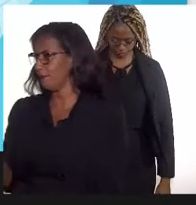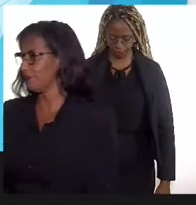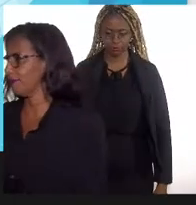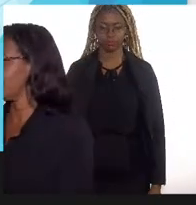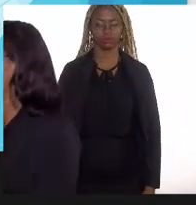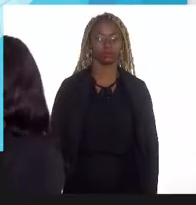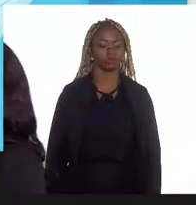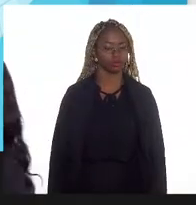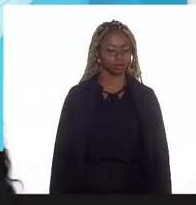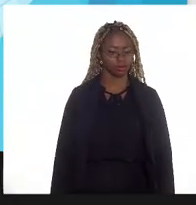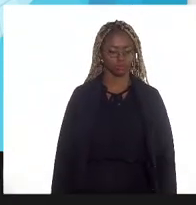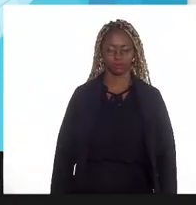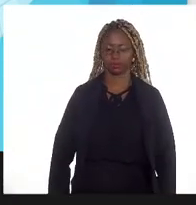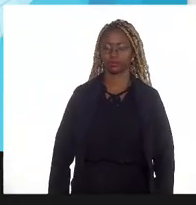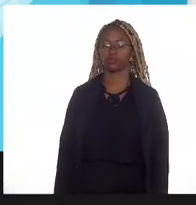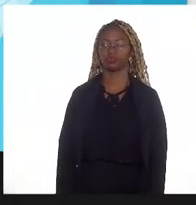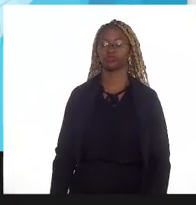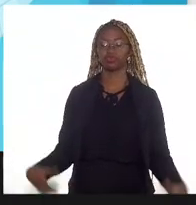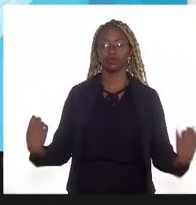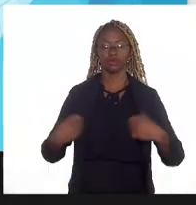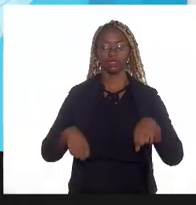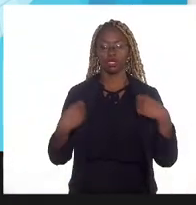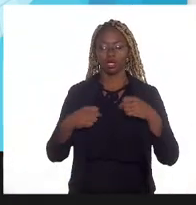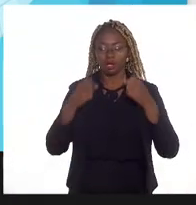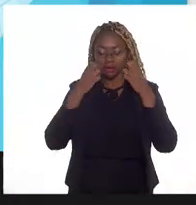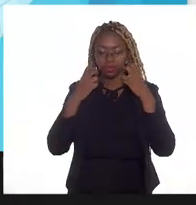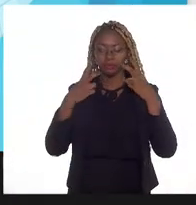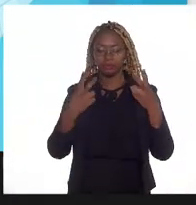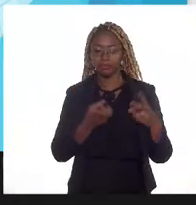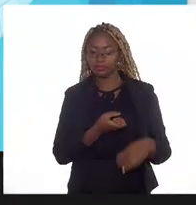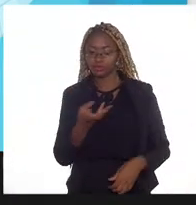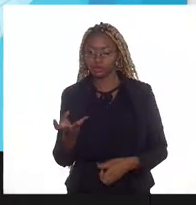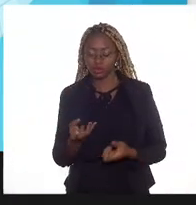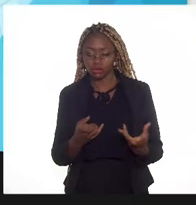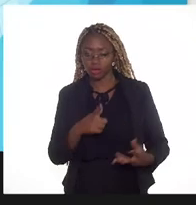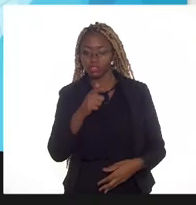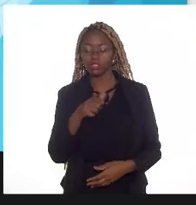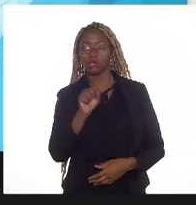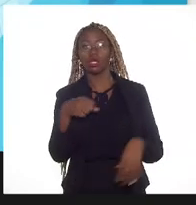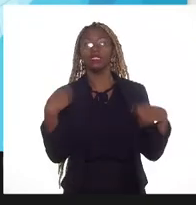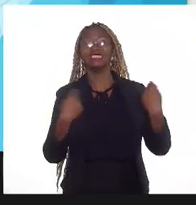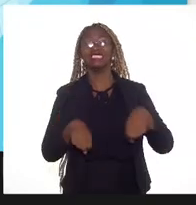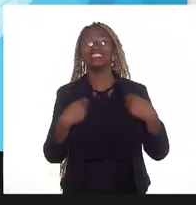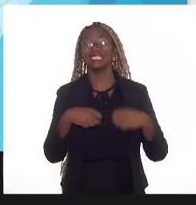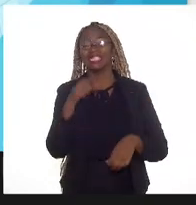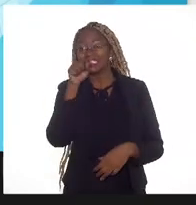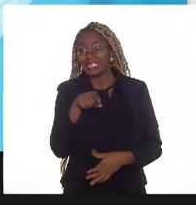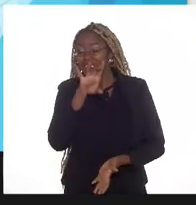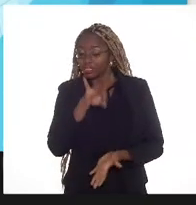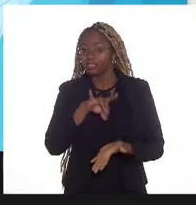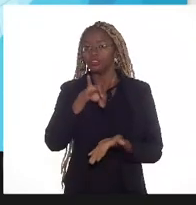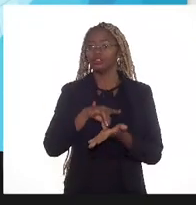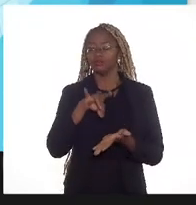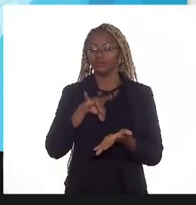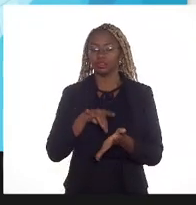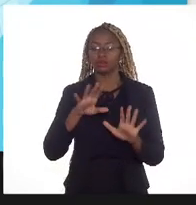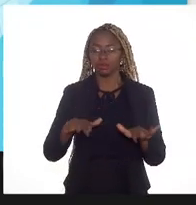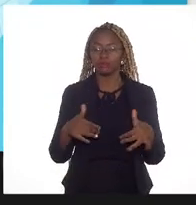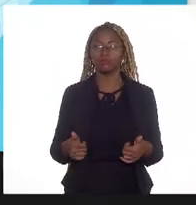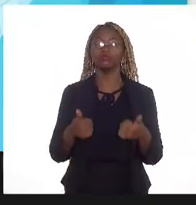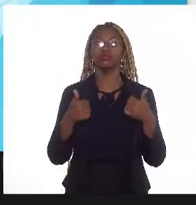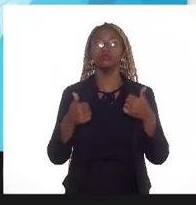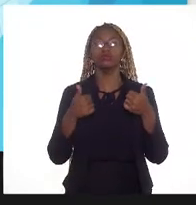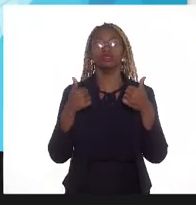a necessidade de engesse quanto de gás é realmente necessário para a melhoria da